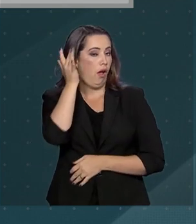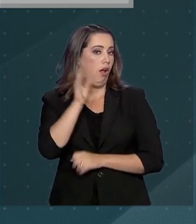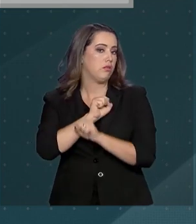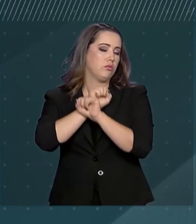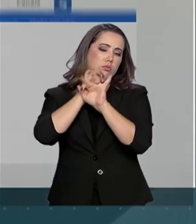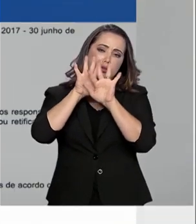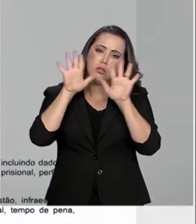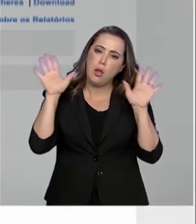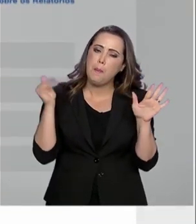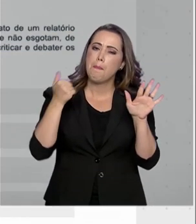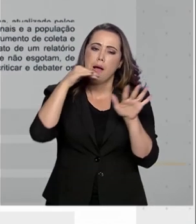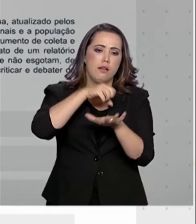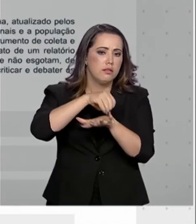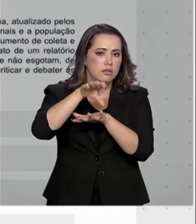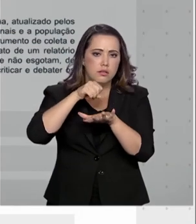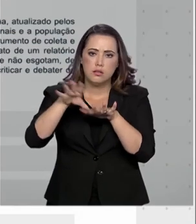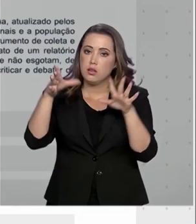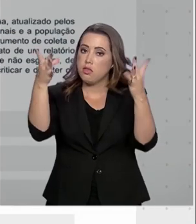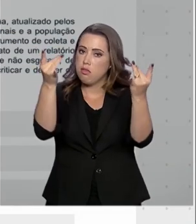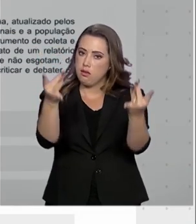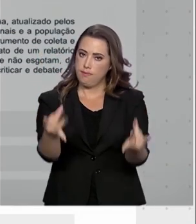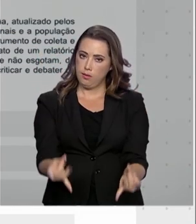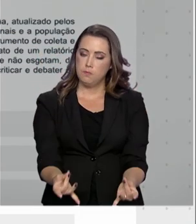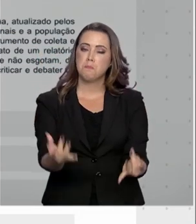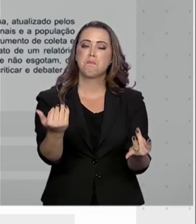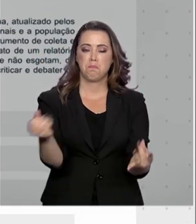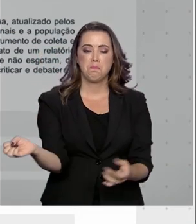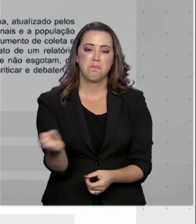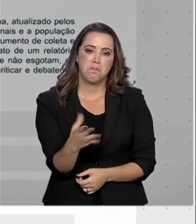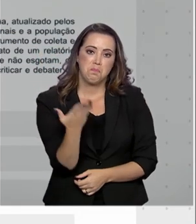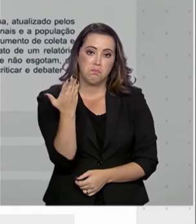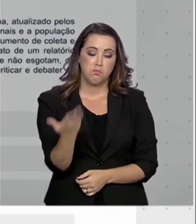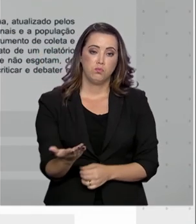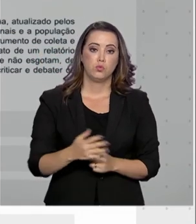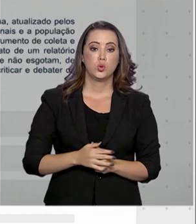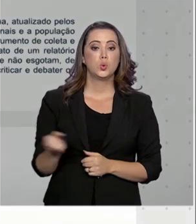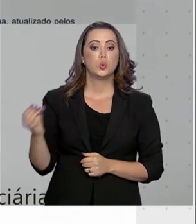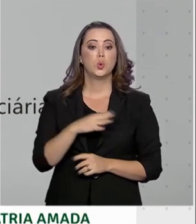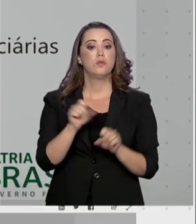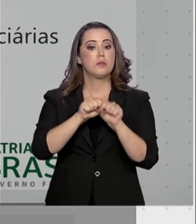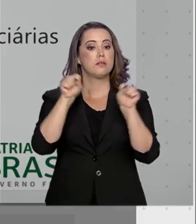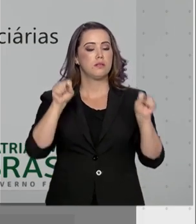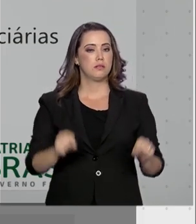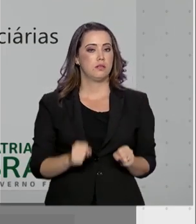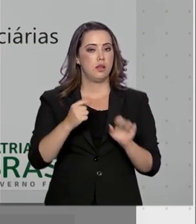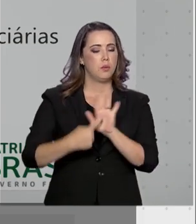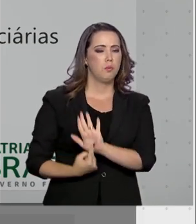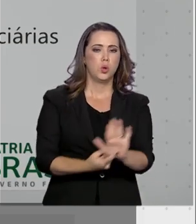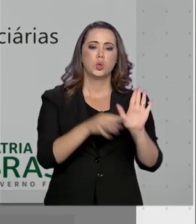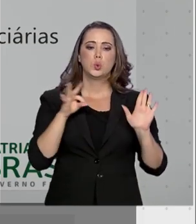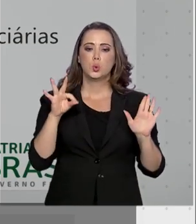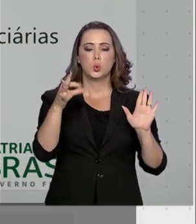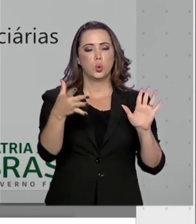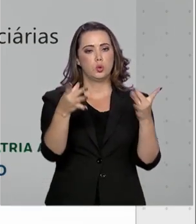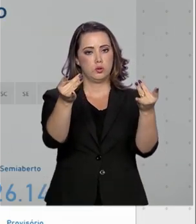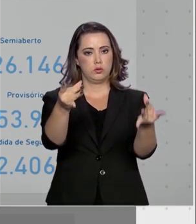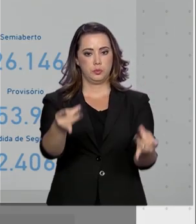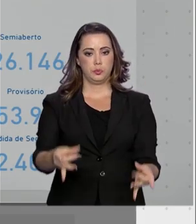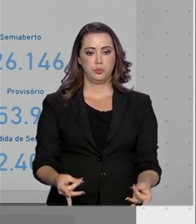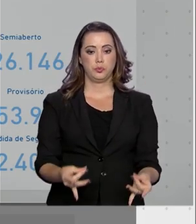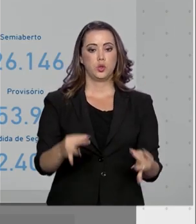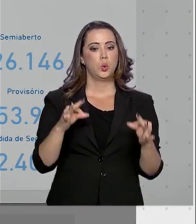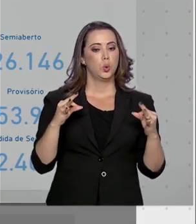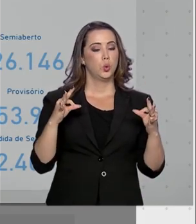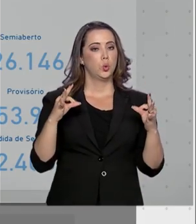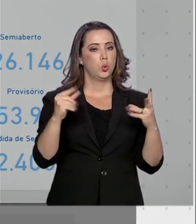transparente, com mais informações e mais atualizado. O novo Infopem traz dados sobre todo o sistema prisional brasileiro.